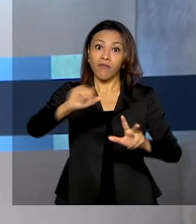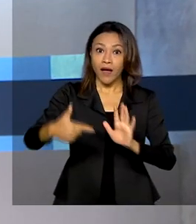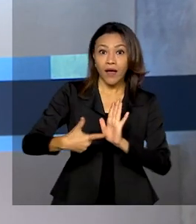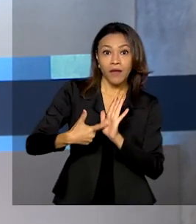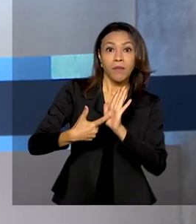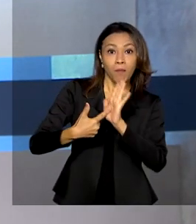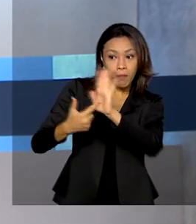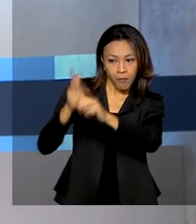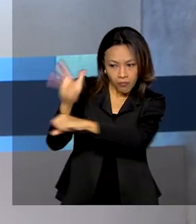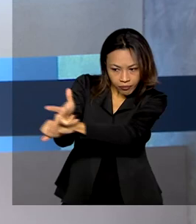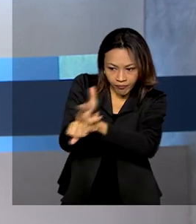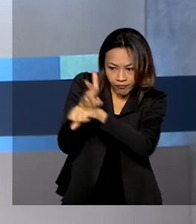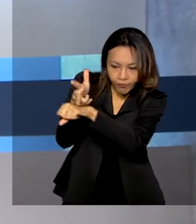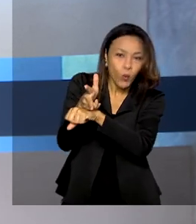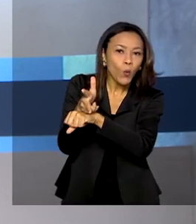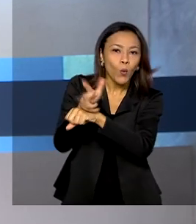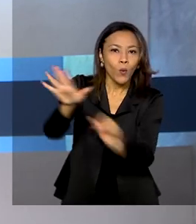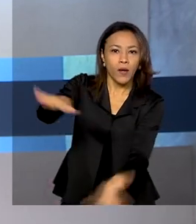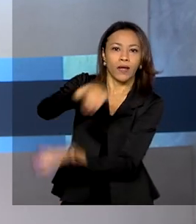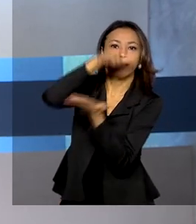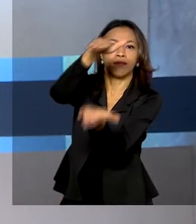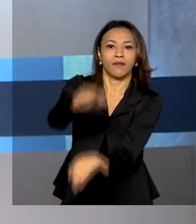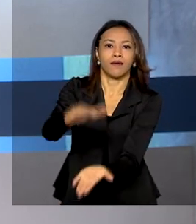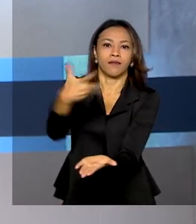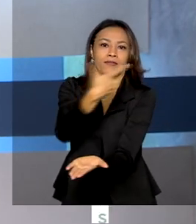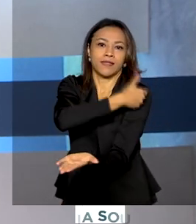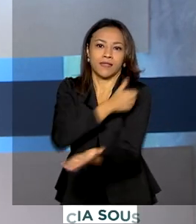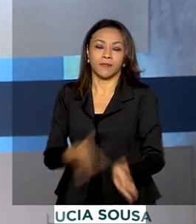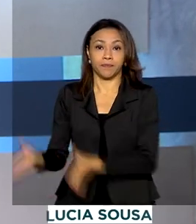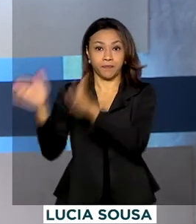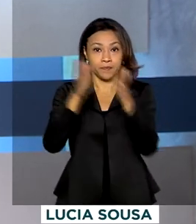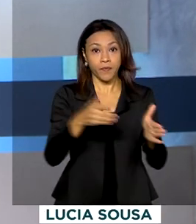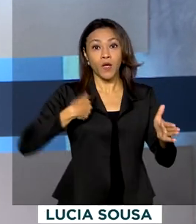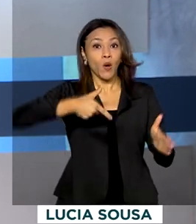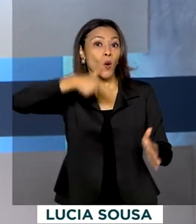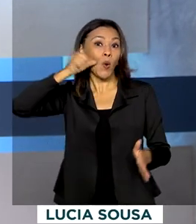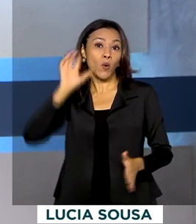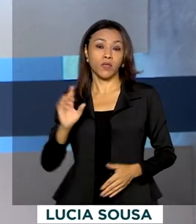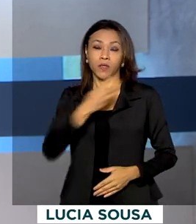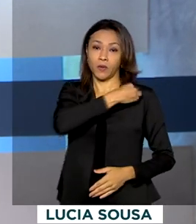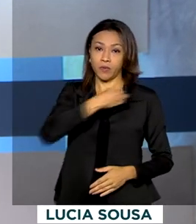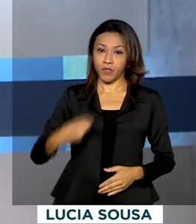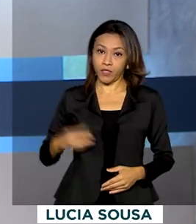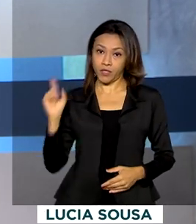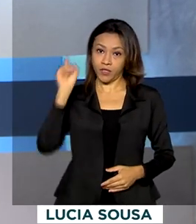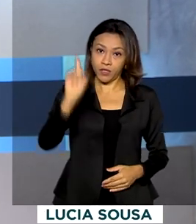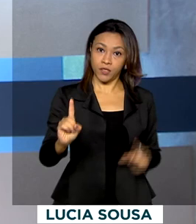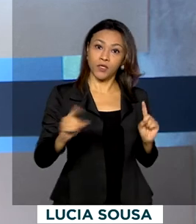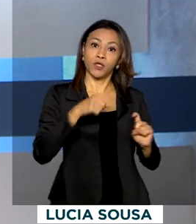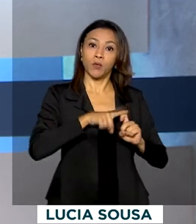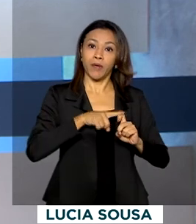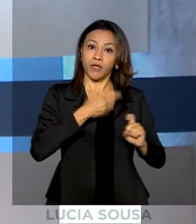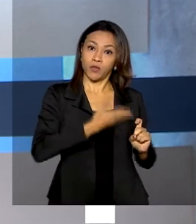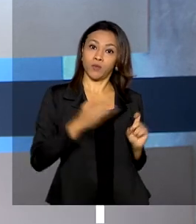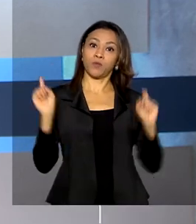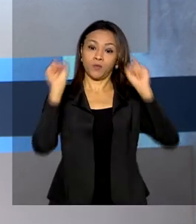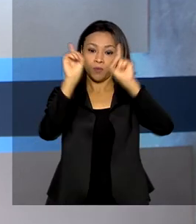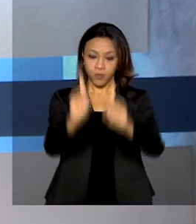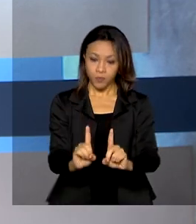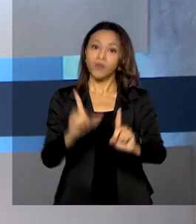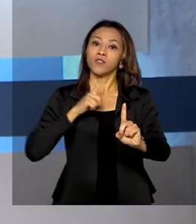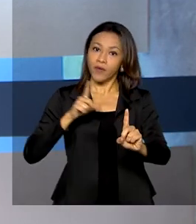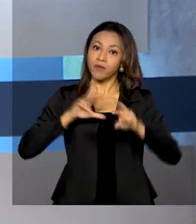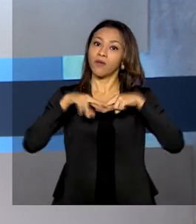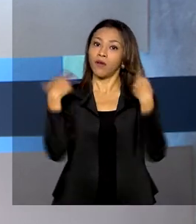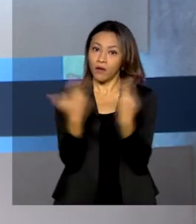entrega dessas doses de vacinas. E ontem, o ministro Eduardo Pazuello e o médico cardiologista Marcelo Queiroga se reuniram aqui em Brasília.